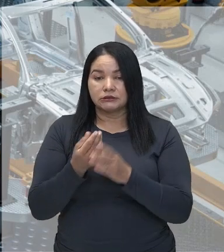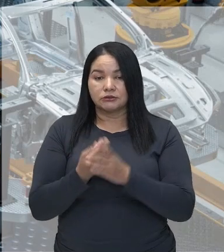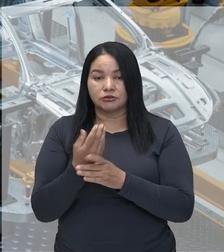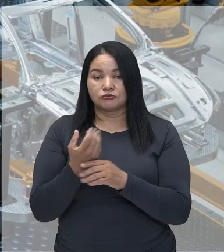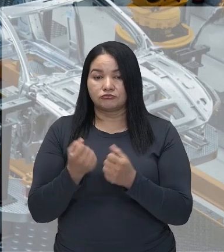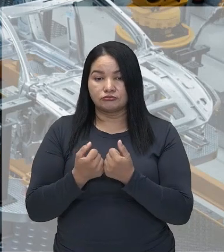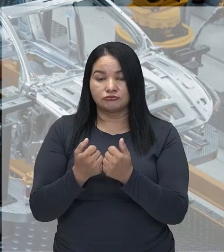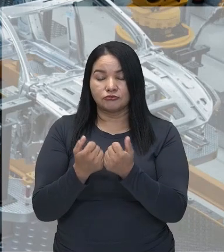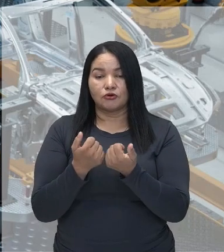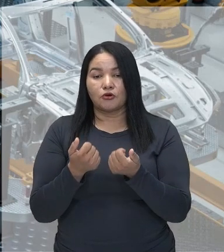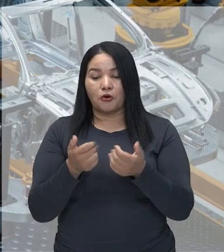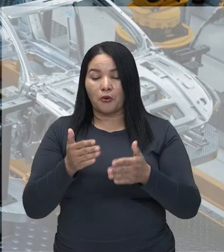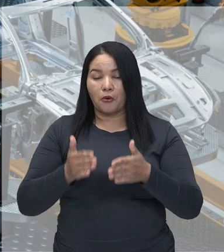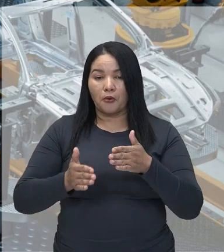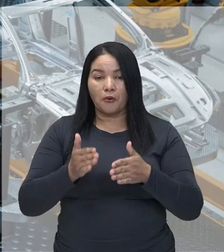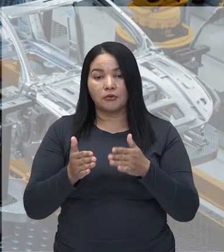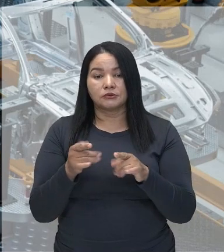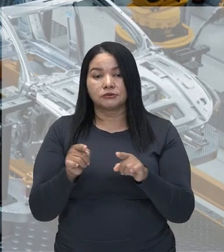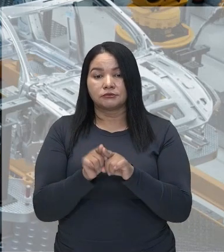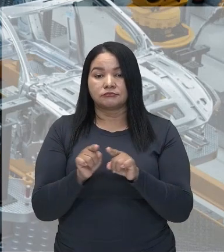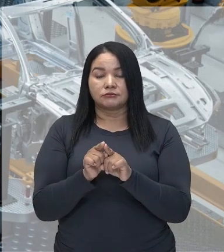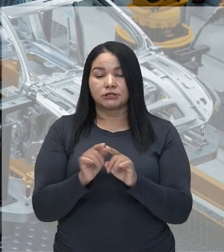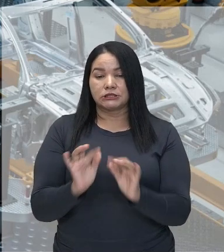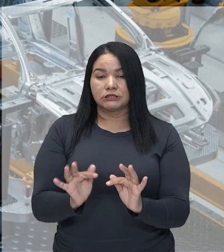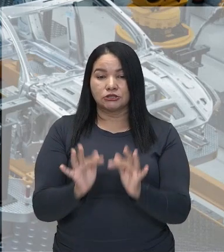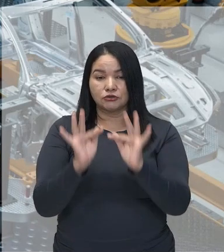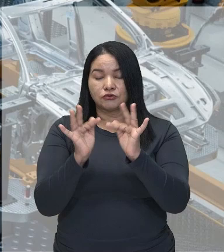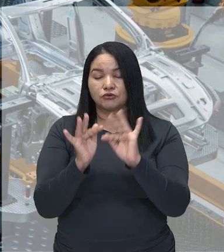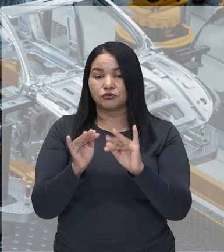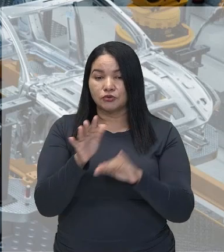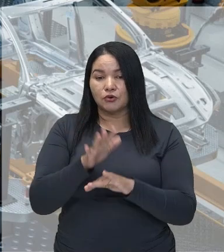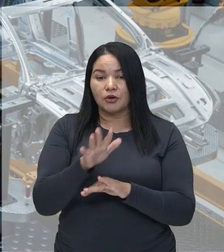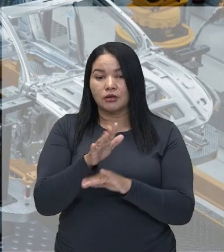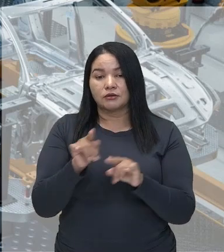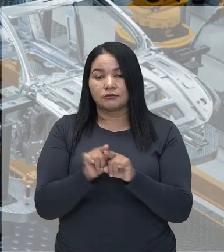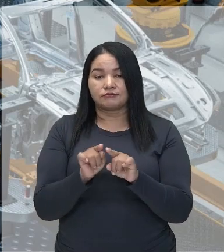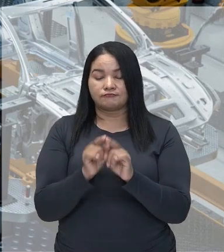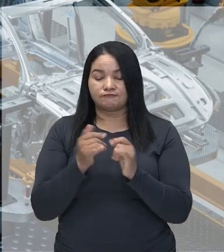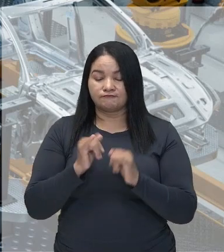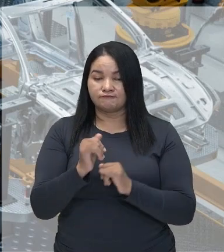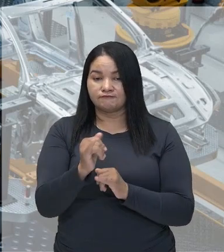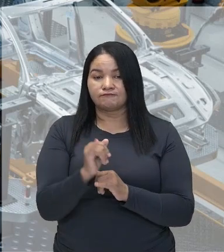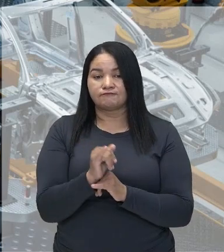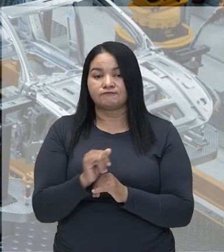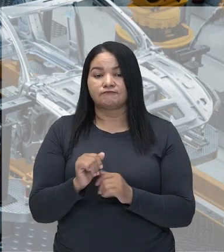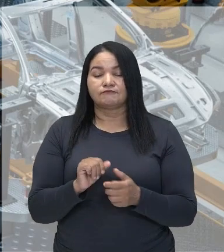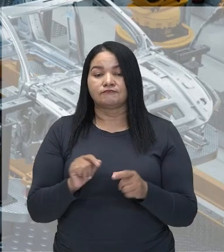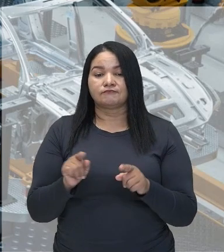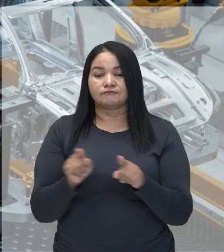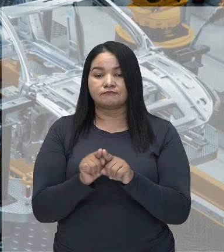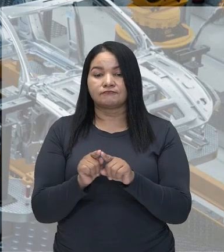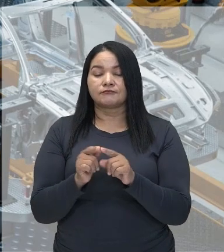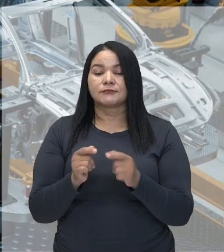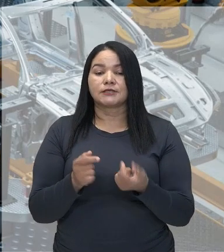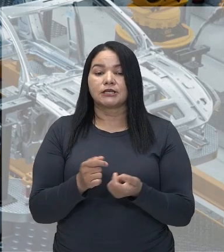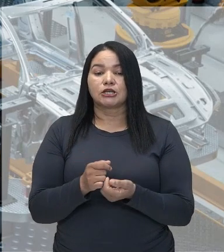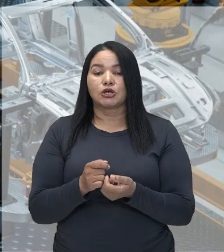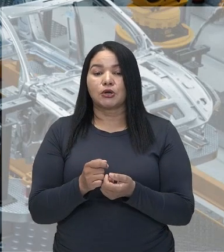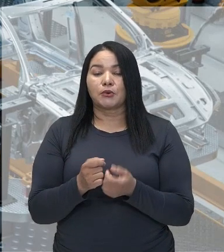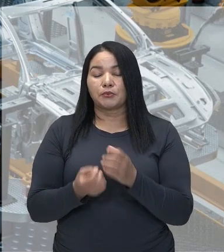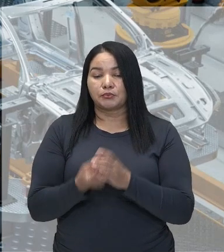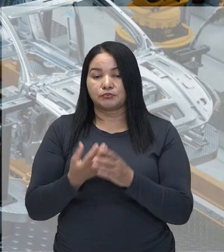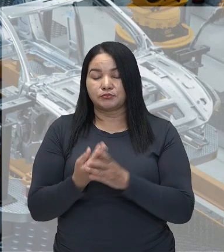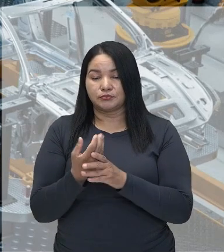robótica, biotecnologia e energia renováveis. Destaque para a produção de carros, no qual ele é o